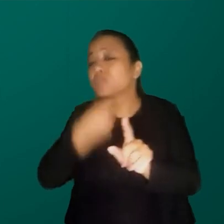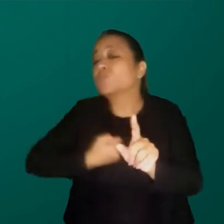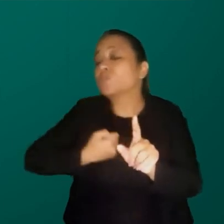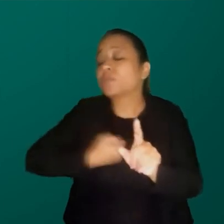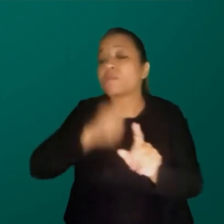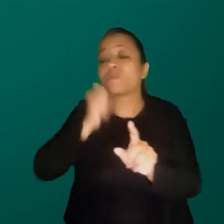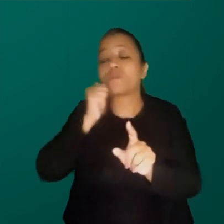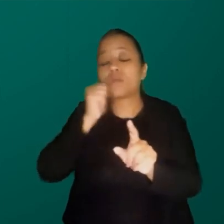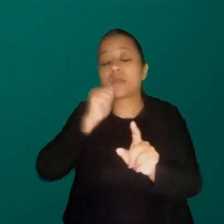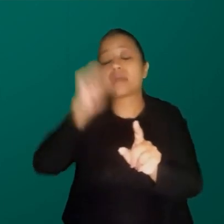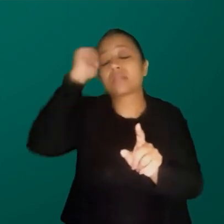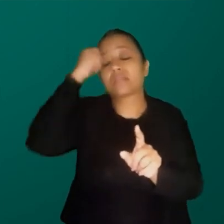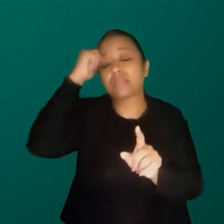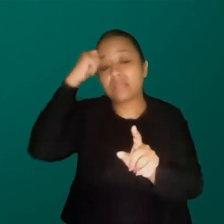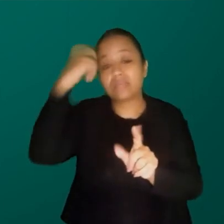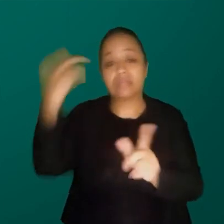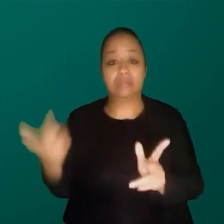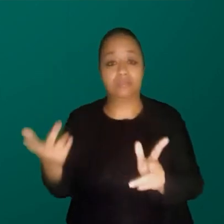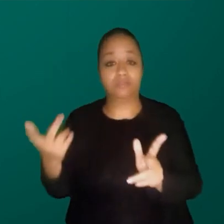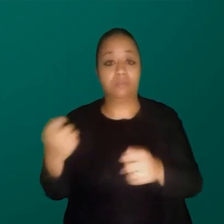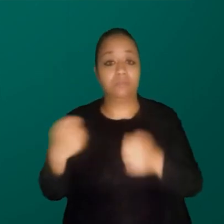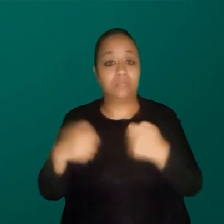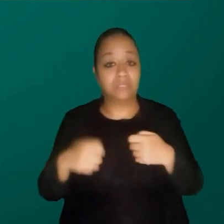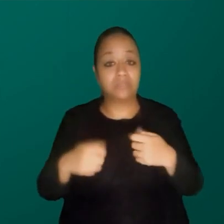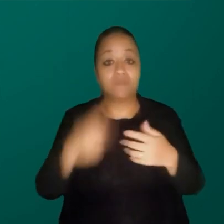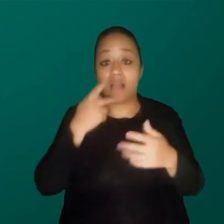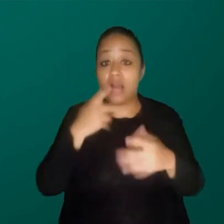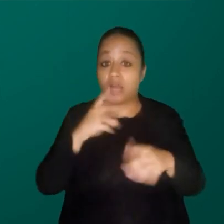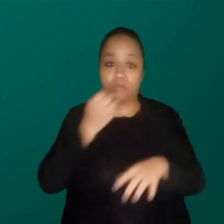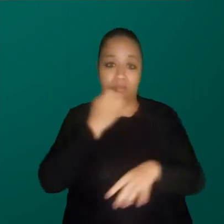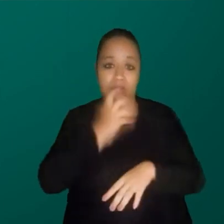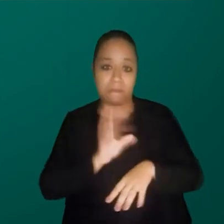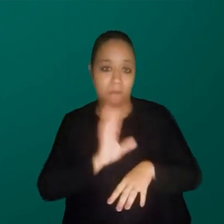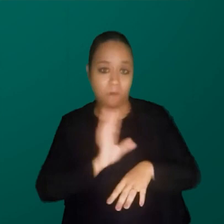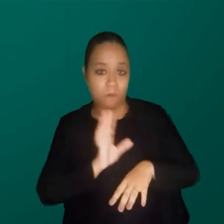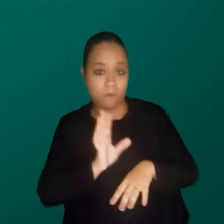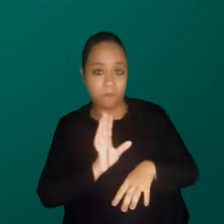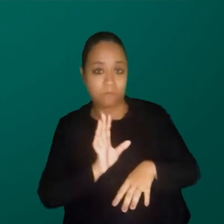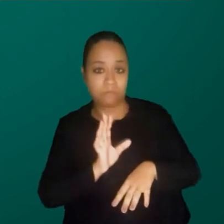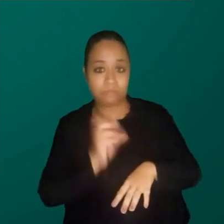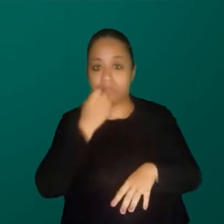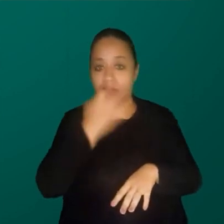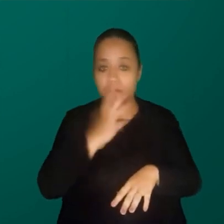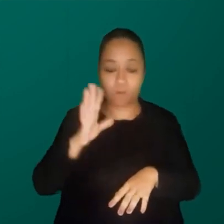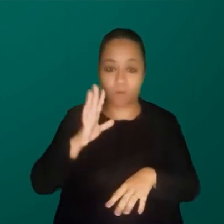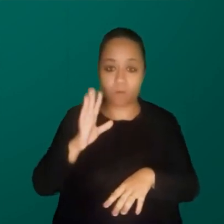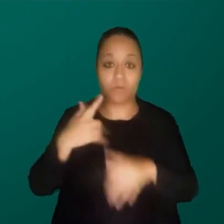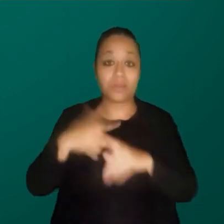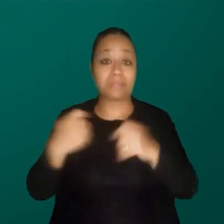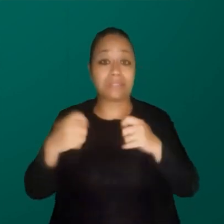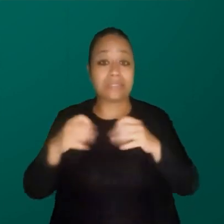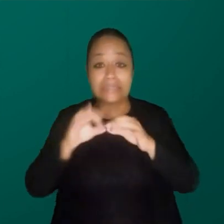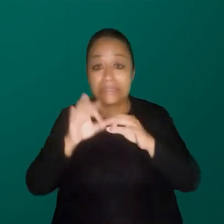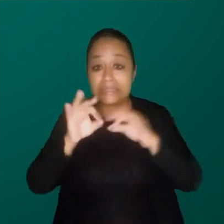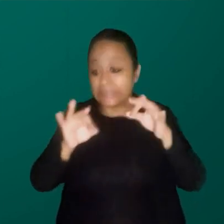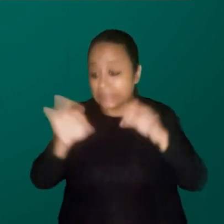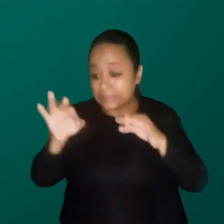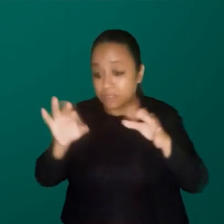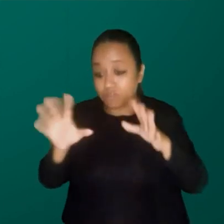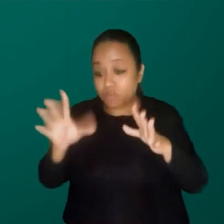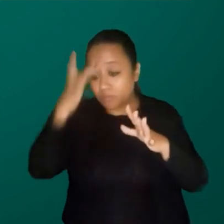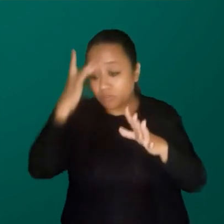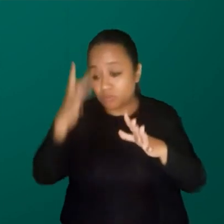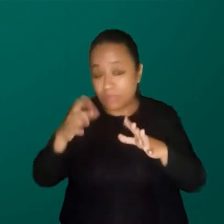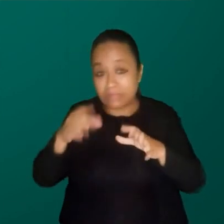Eu preciso, ainda eu preciso ter as caixinhas para dizer não está bom, a caixinha serve para medir, não para